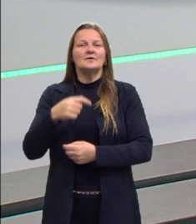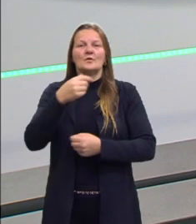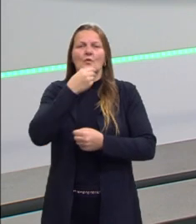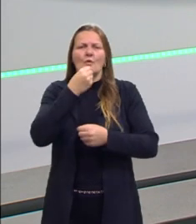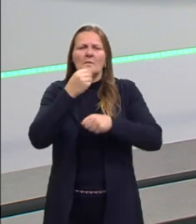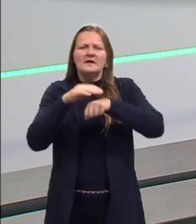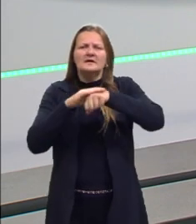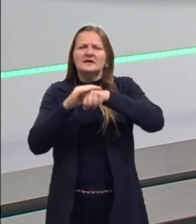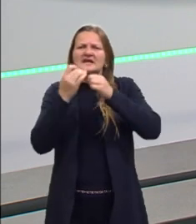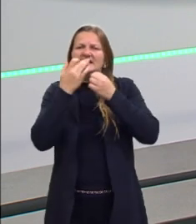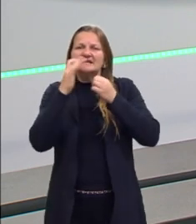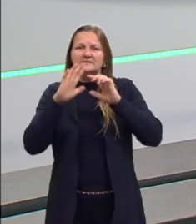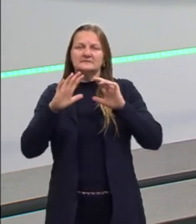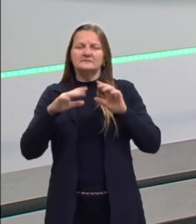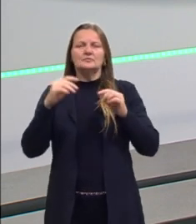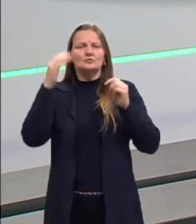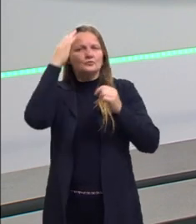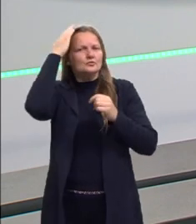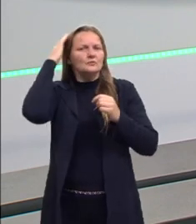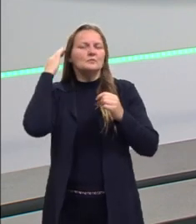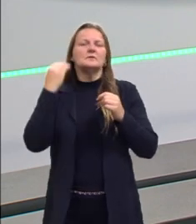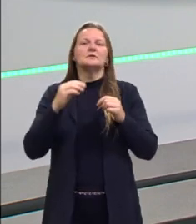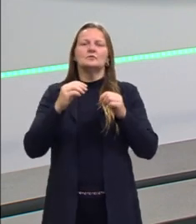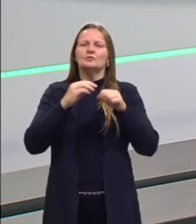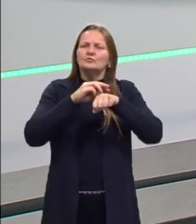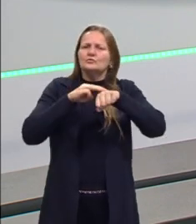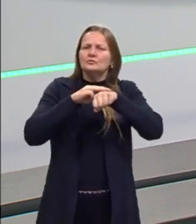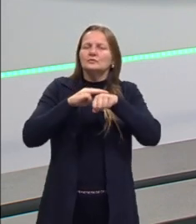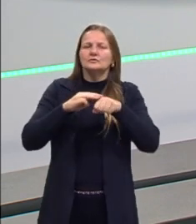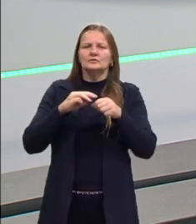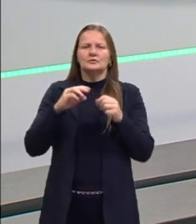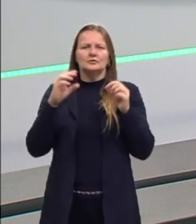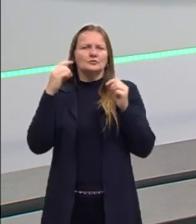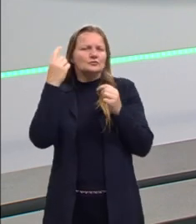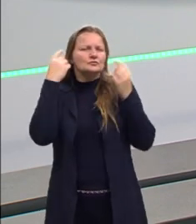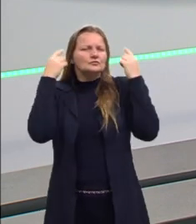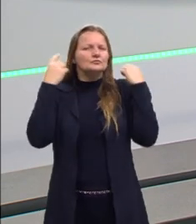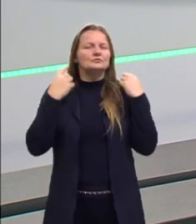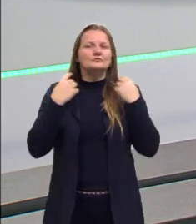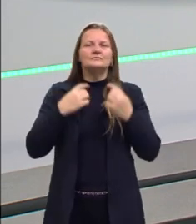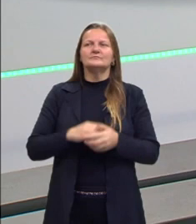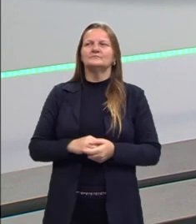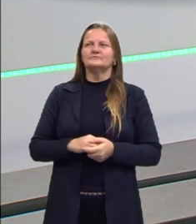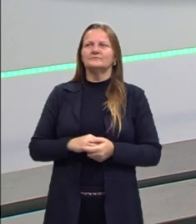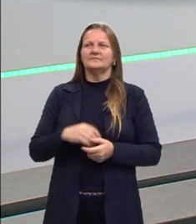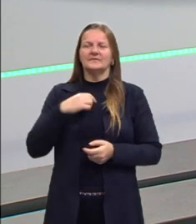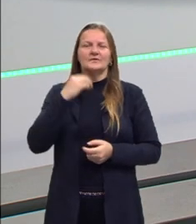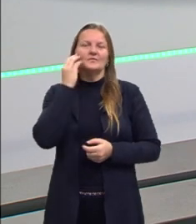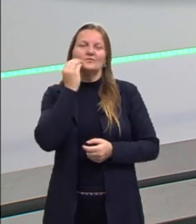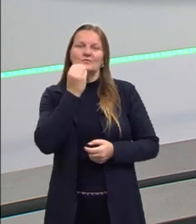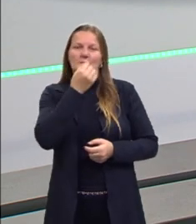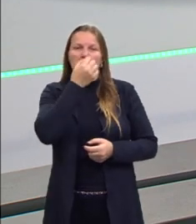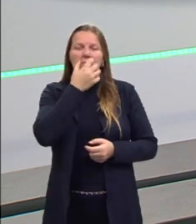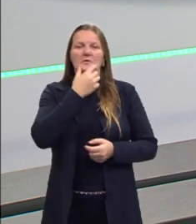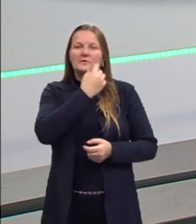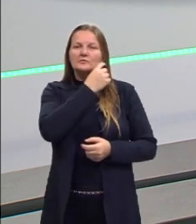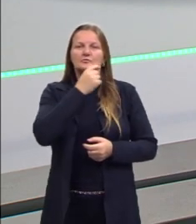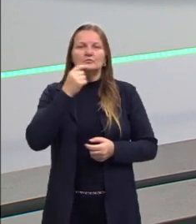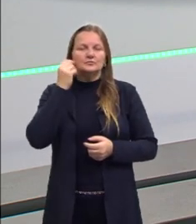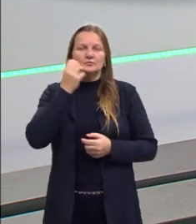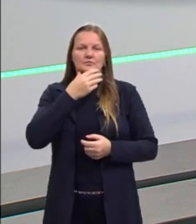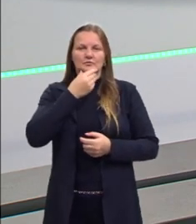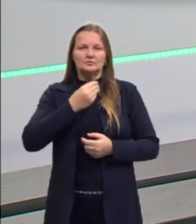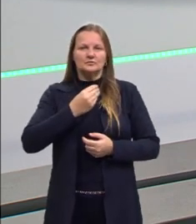branco, eu tenho cabelo castanho, uso ele curto, meio encaixadinho assim, tenho a barba castanha, uso ela mais